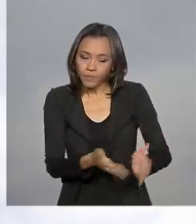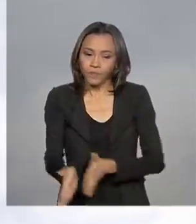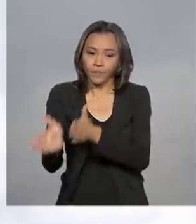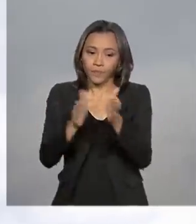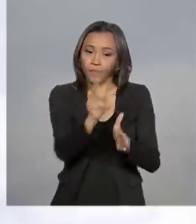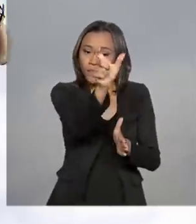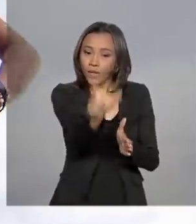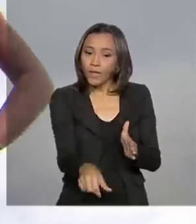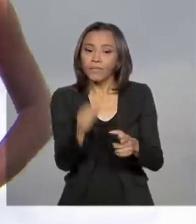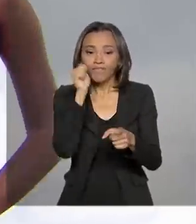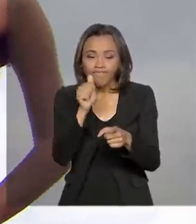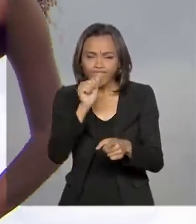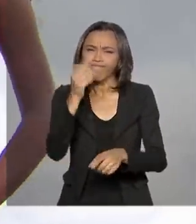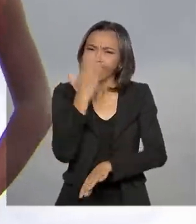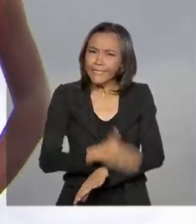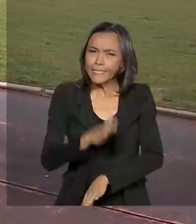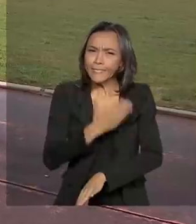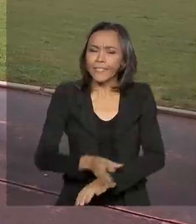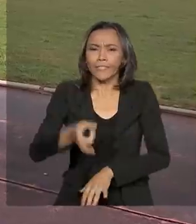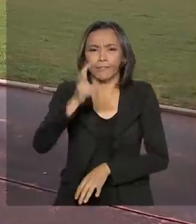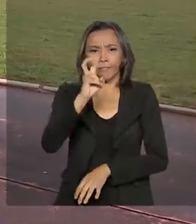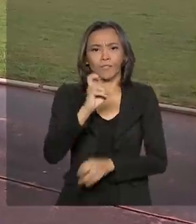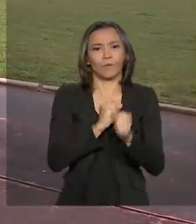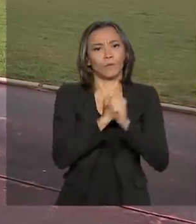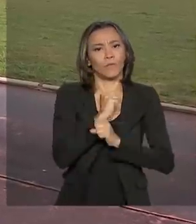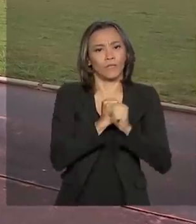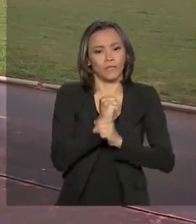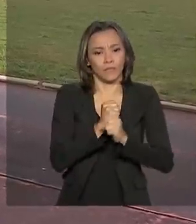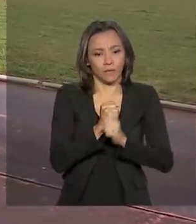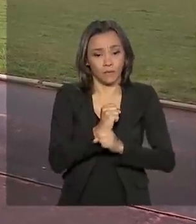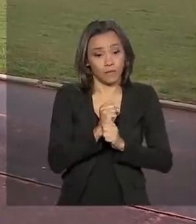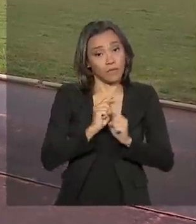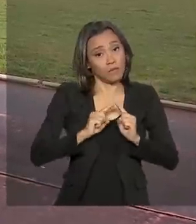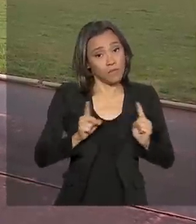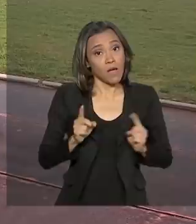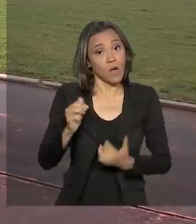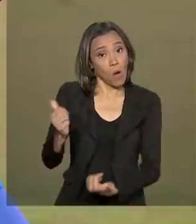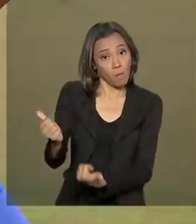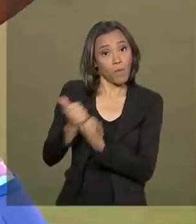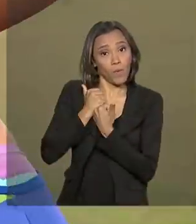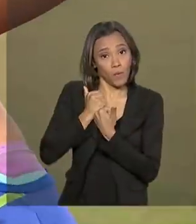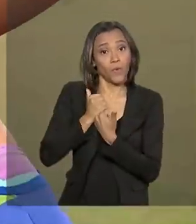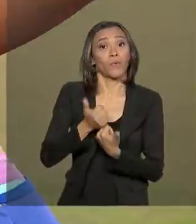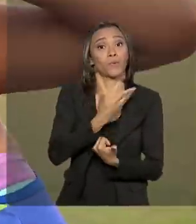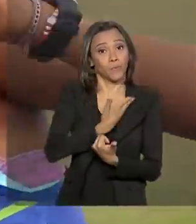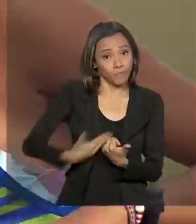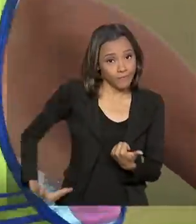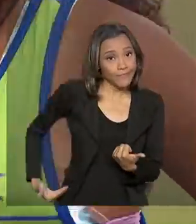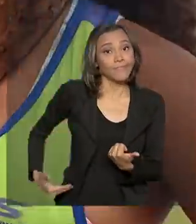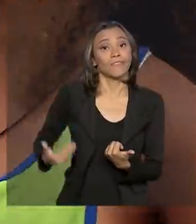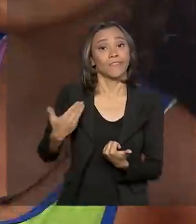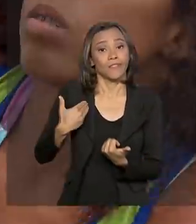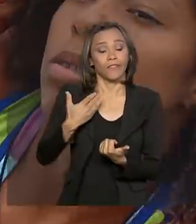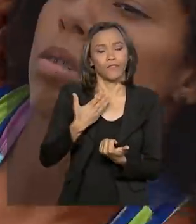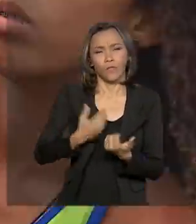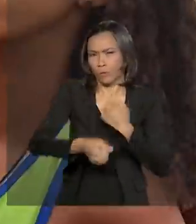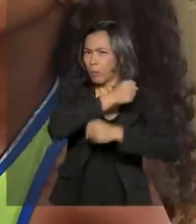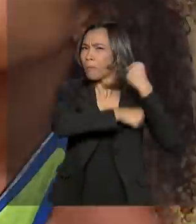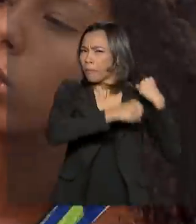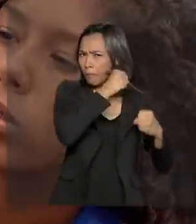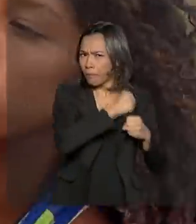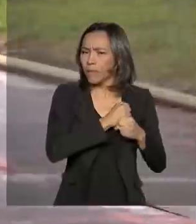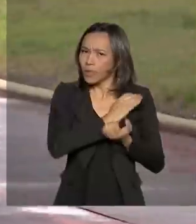a jovem Gabriela treina há cinco anos. Mas com o incentivo do Bolsa Atleta, que passou a receber no ano passado,